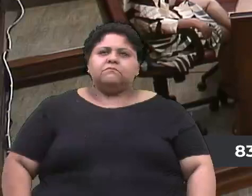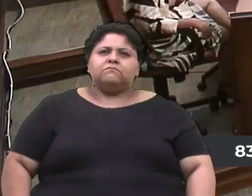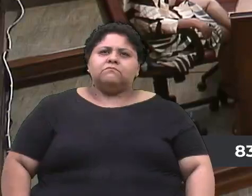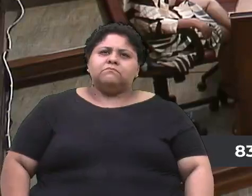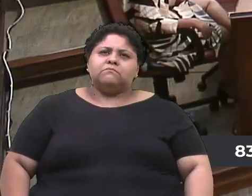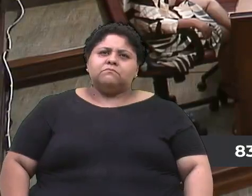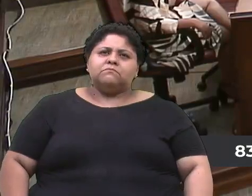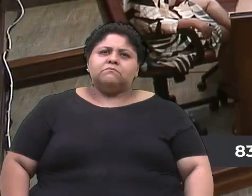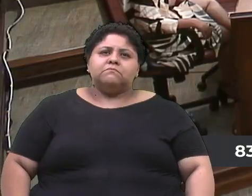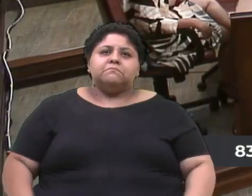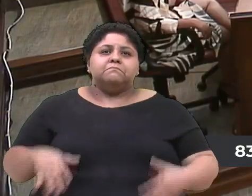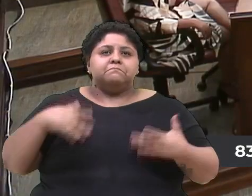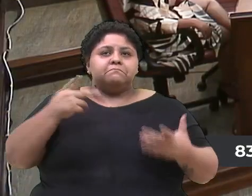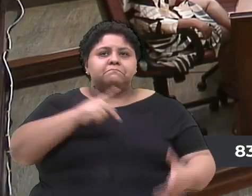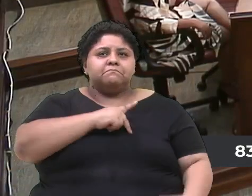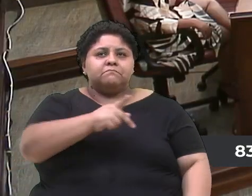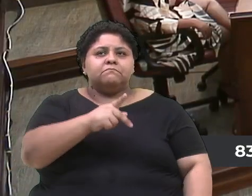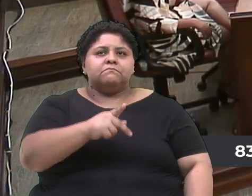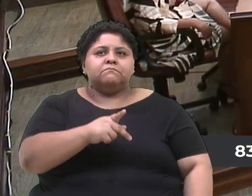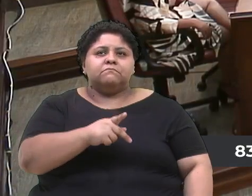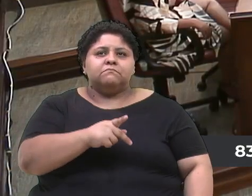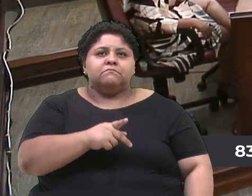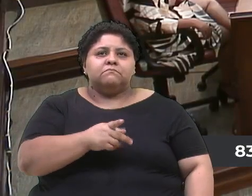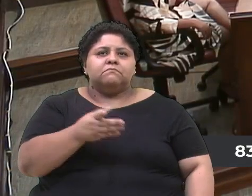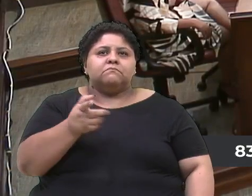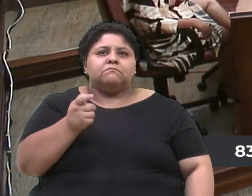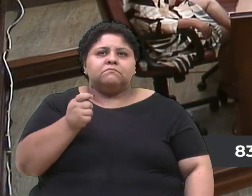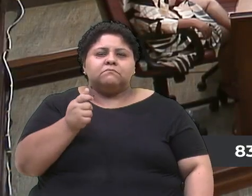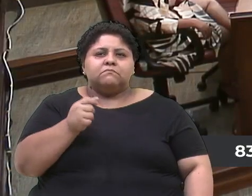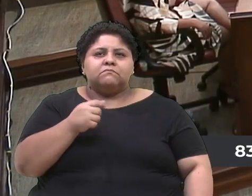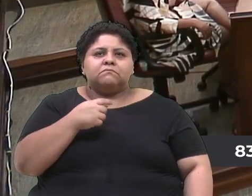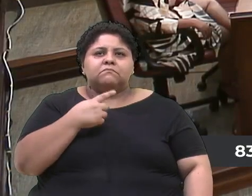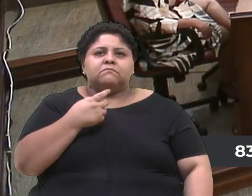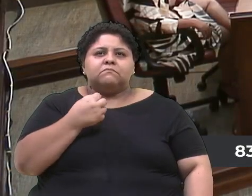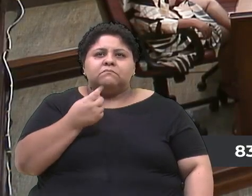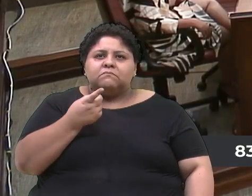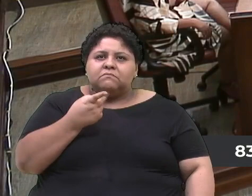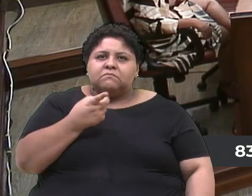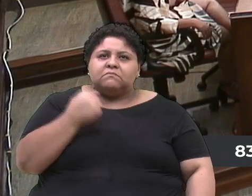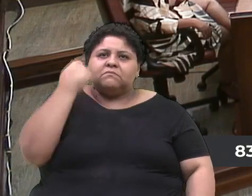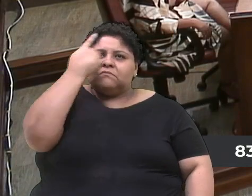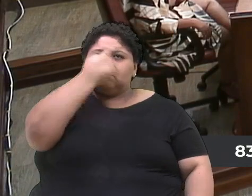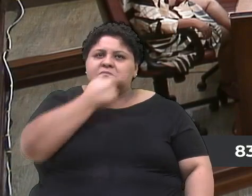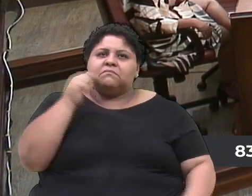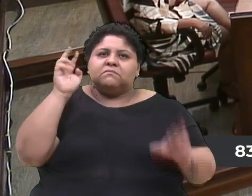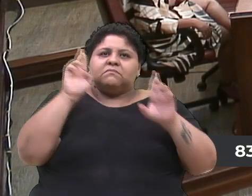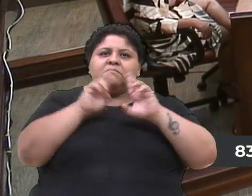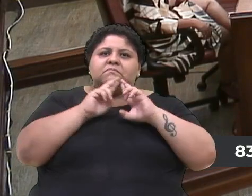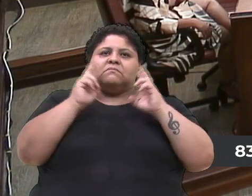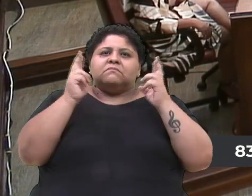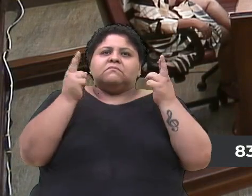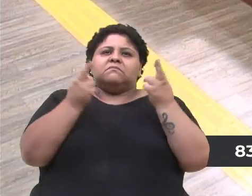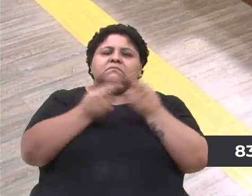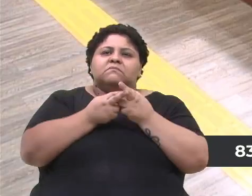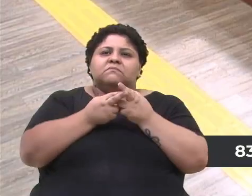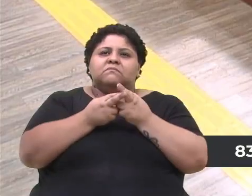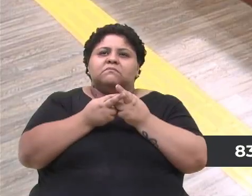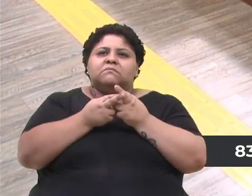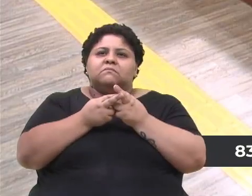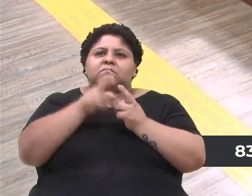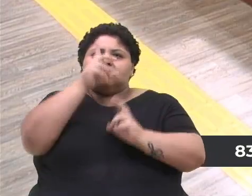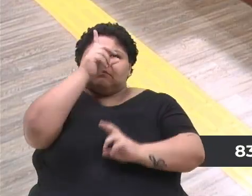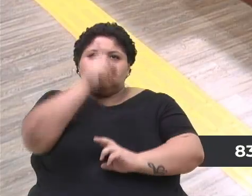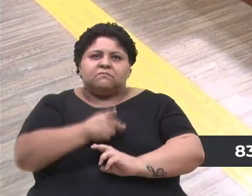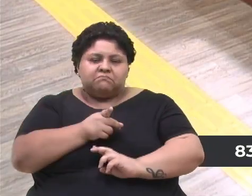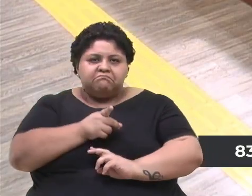Presidente, nós estamos há quase 12 horas, em sessões ininterruptas, de extraordinárias,